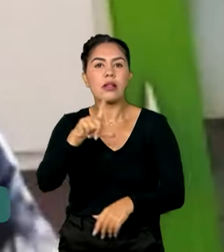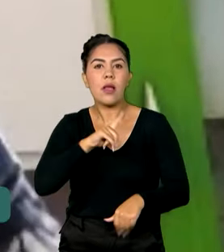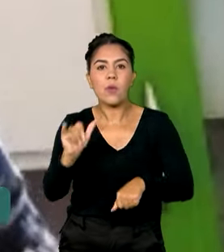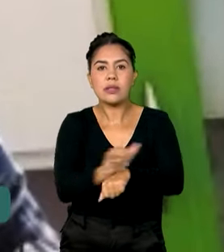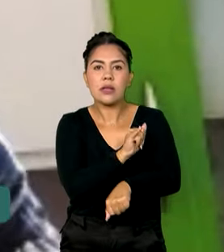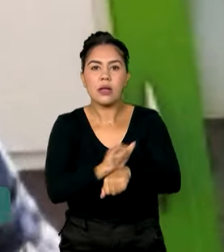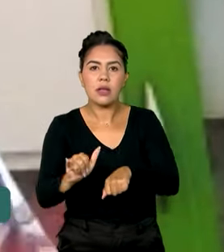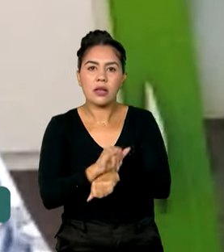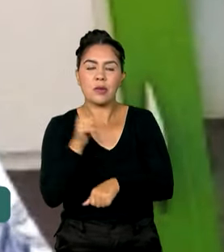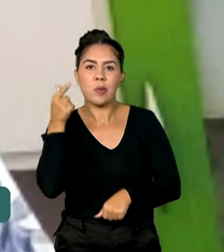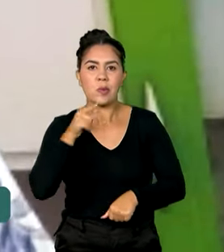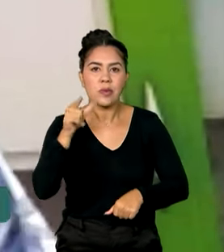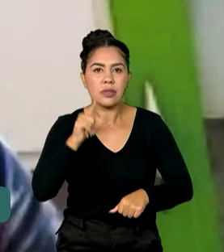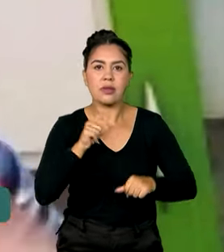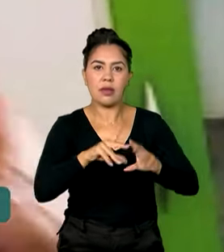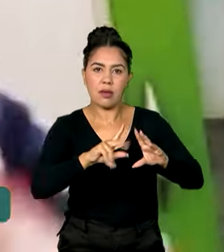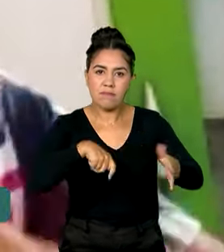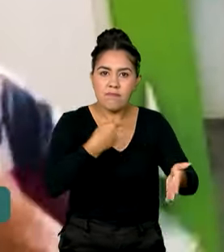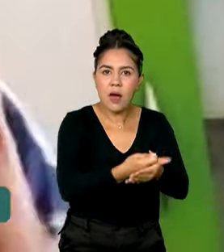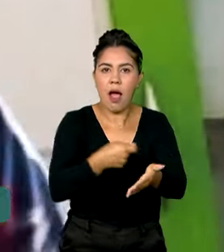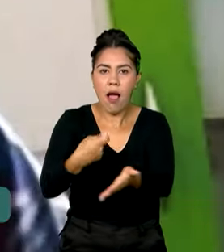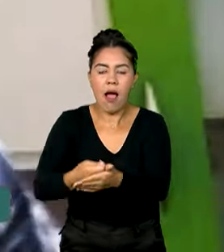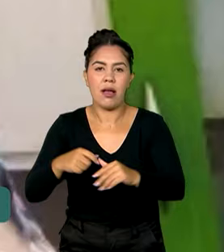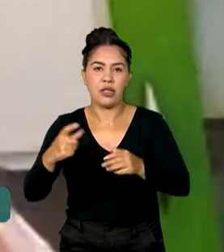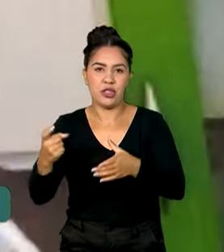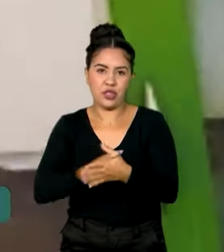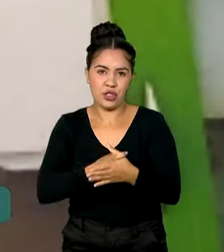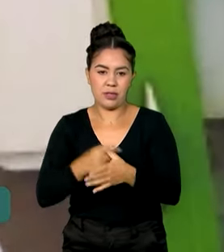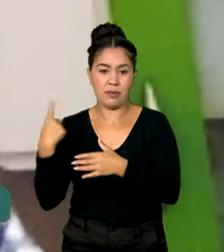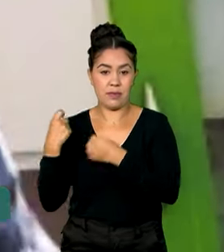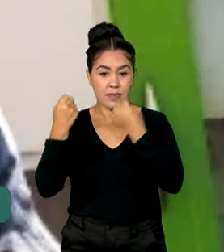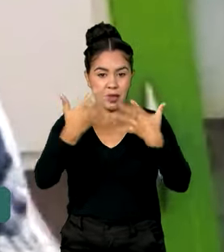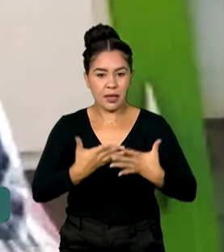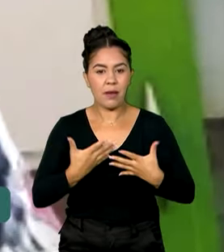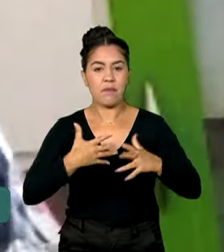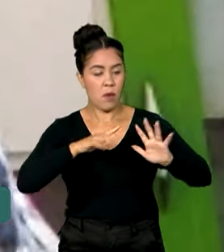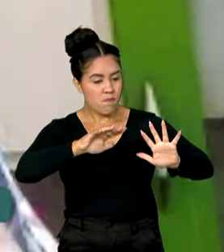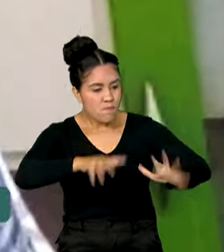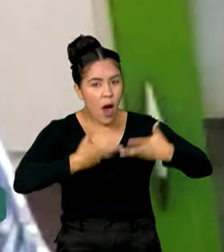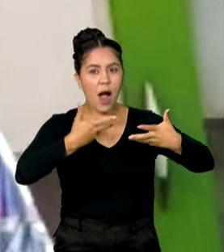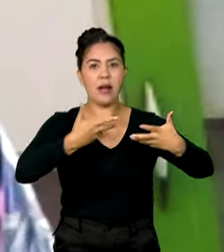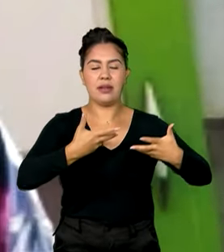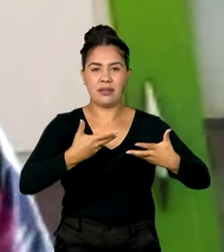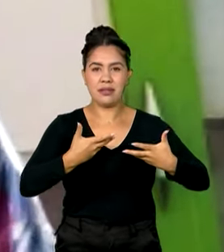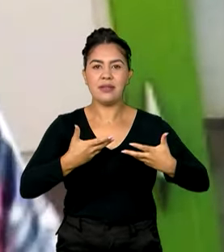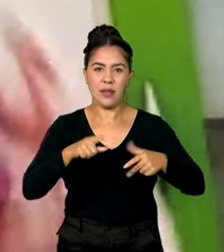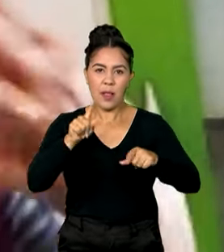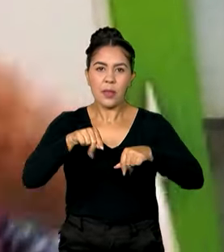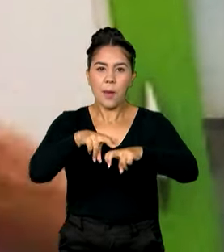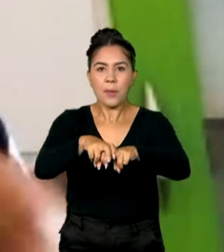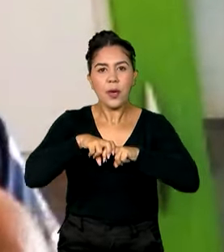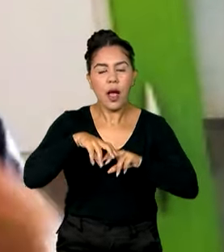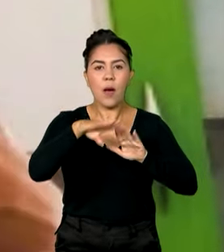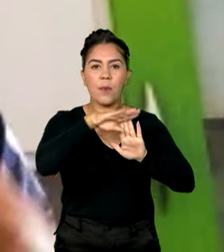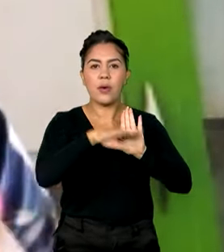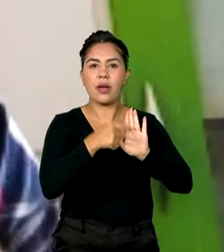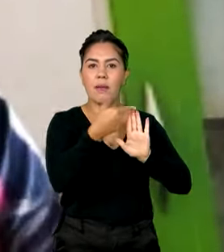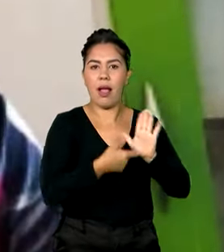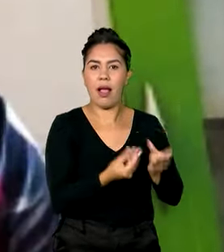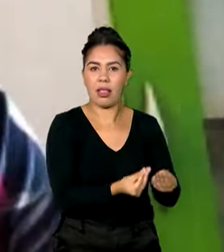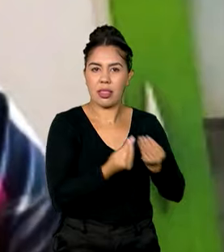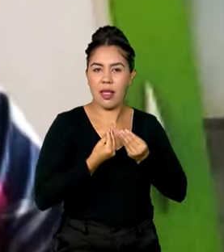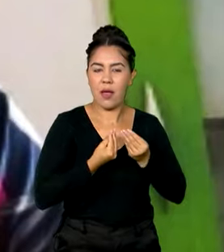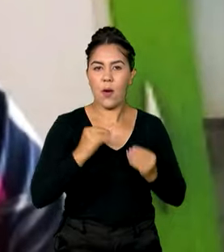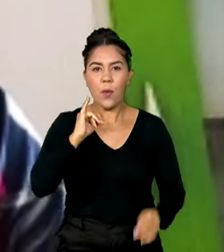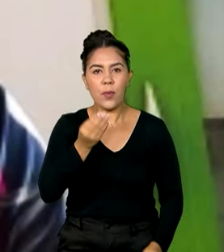maneira de superar as dívidas. O que mais me motivou o Desenrola foi a oportunidade de limpar